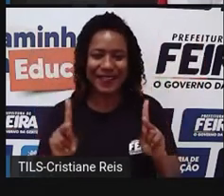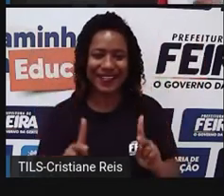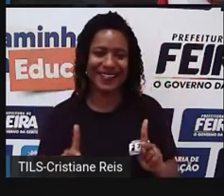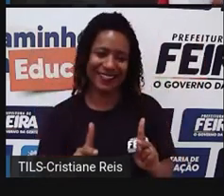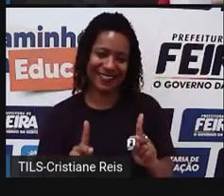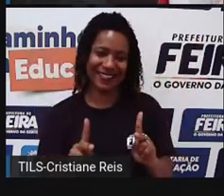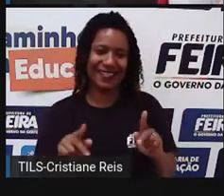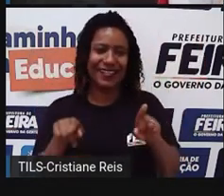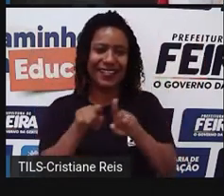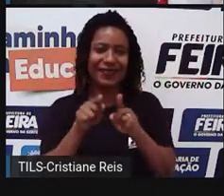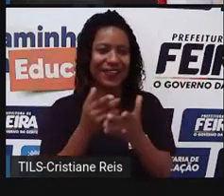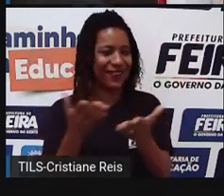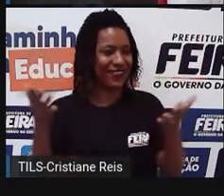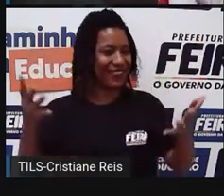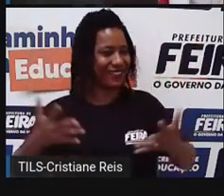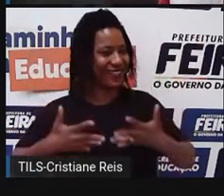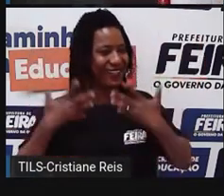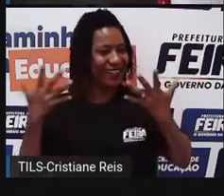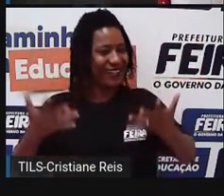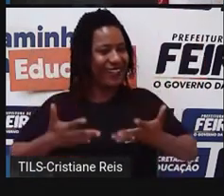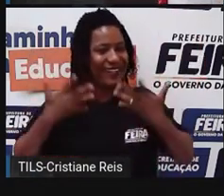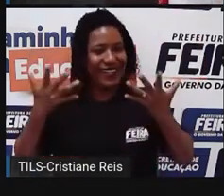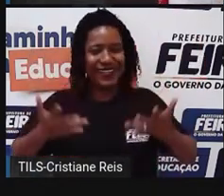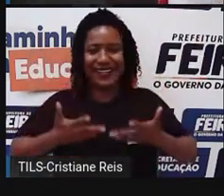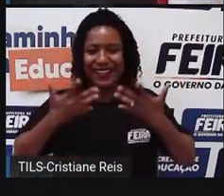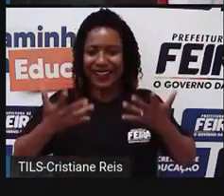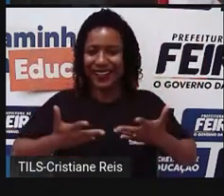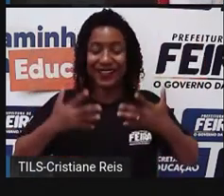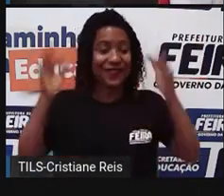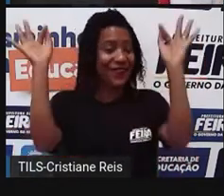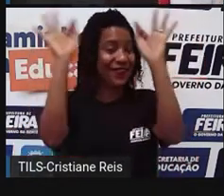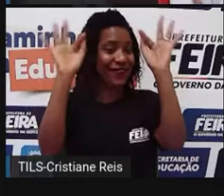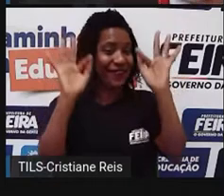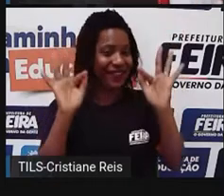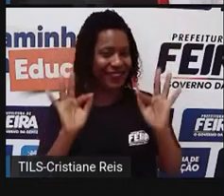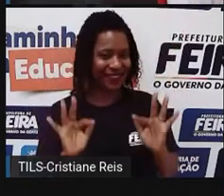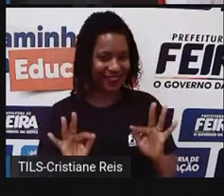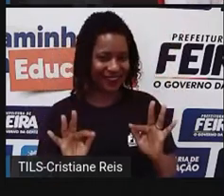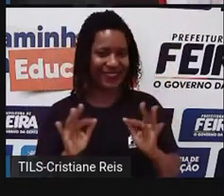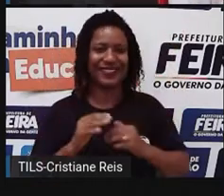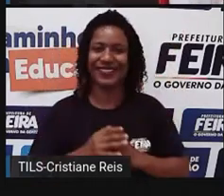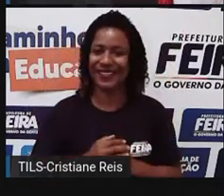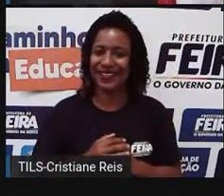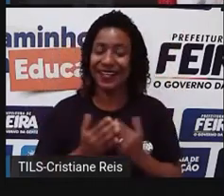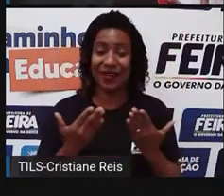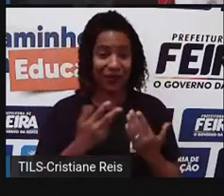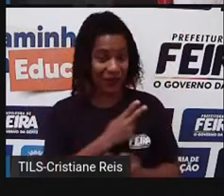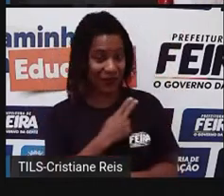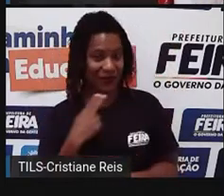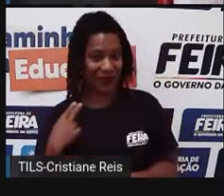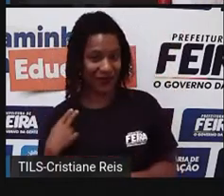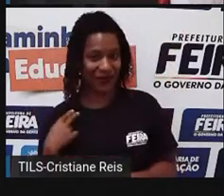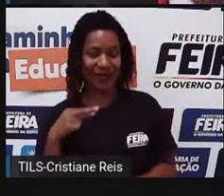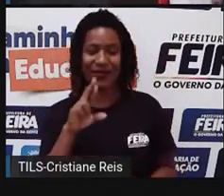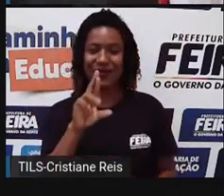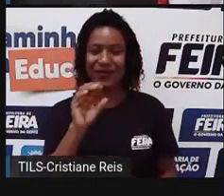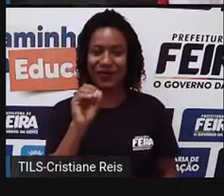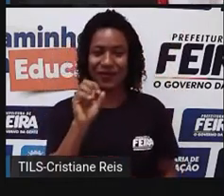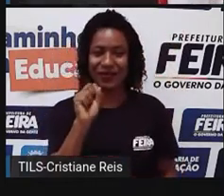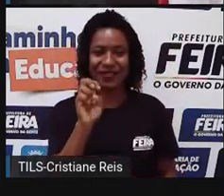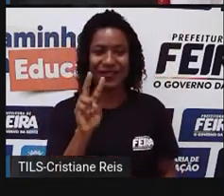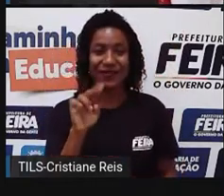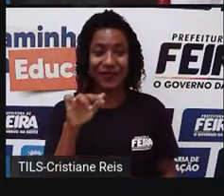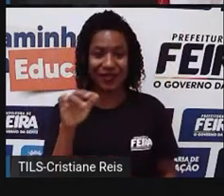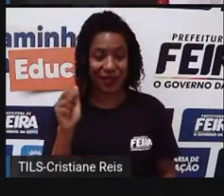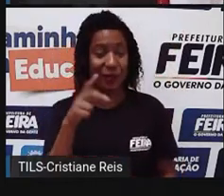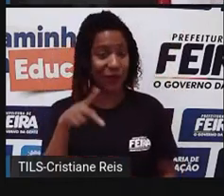estejam no estado de alegria, com muita felicidade. Bom, como vocês sabem, eu sou professora Rose Vânia, sou professora